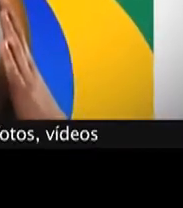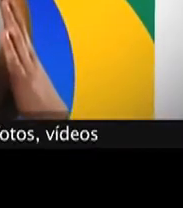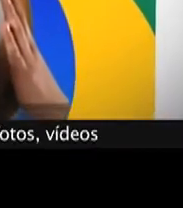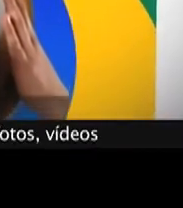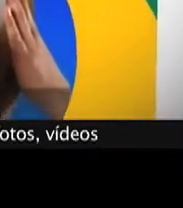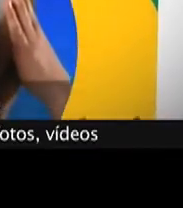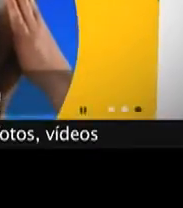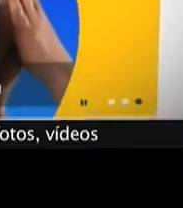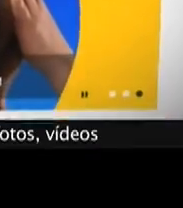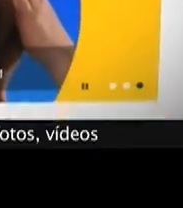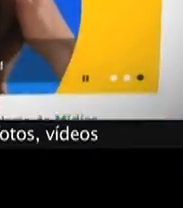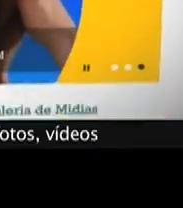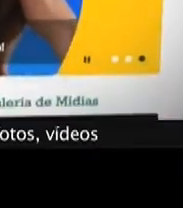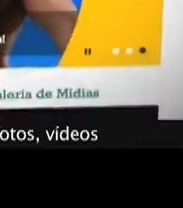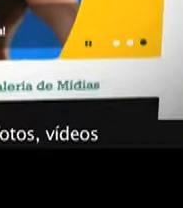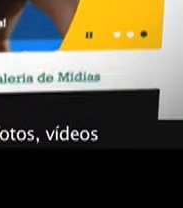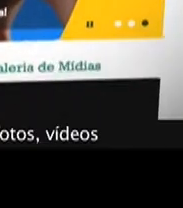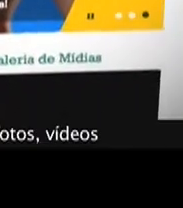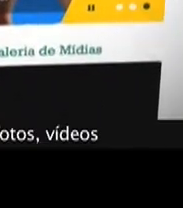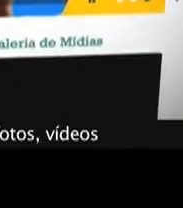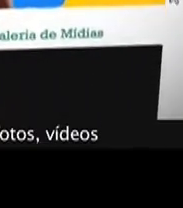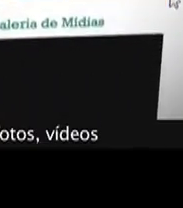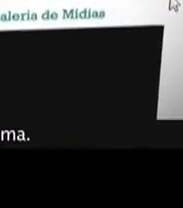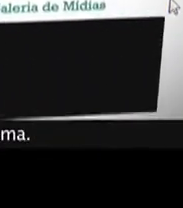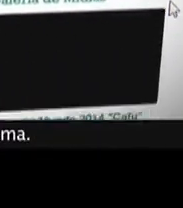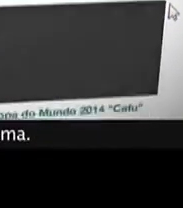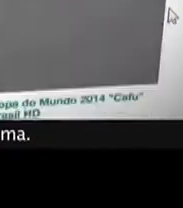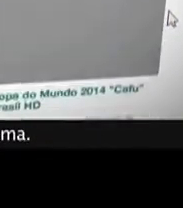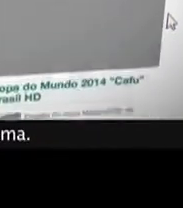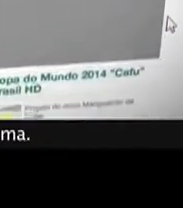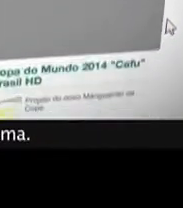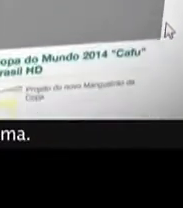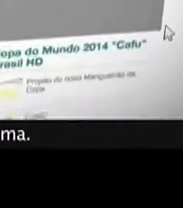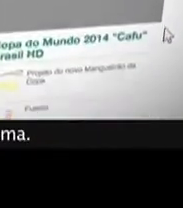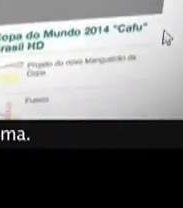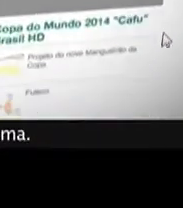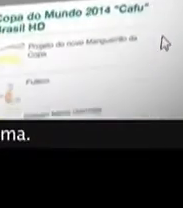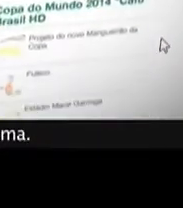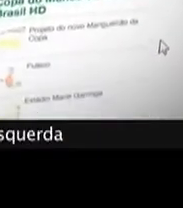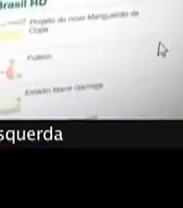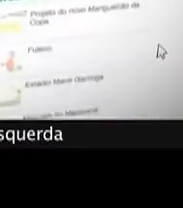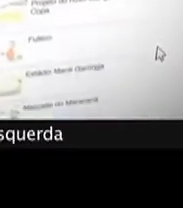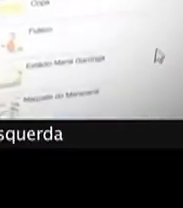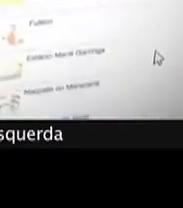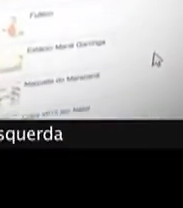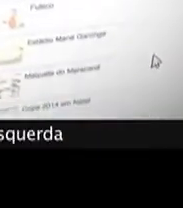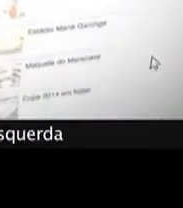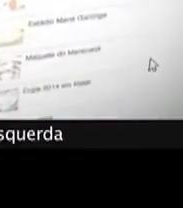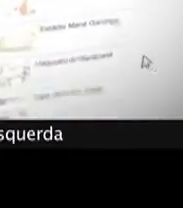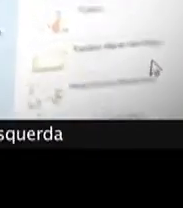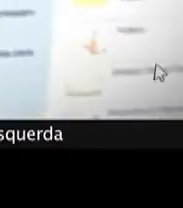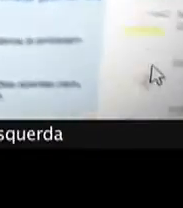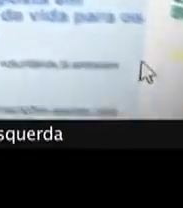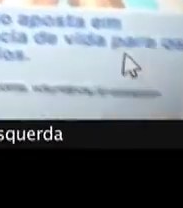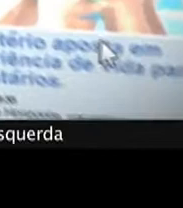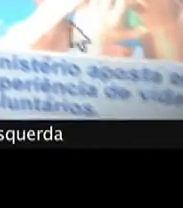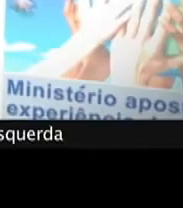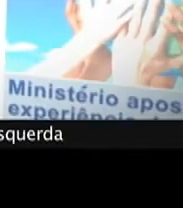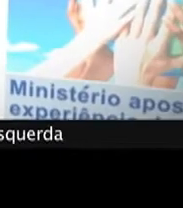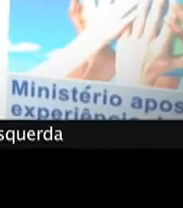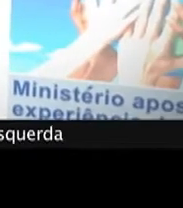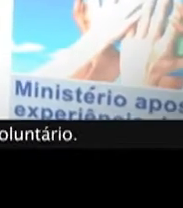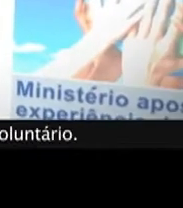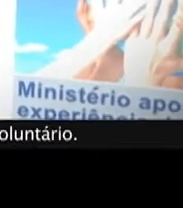Aqui você encontra muitas informações, fotos, vídeos e pode conhecer melhor o programa. Repare, inclusive, que na